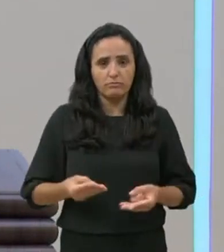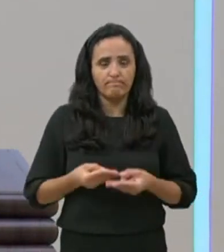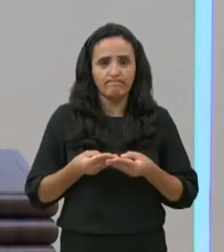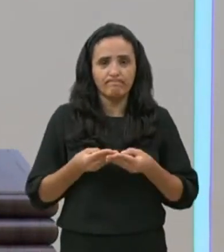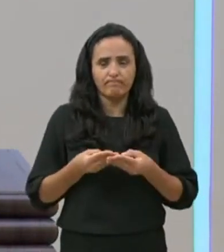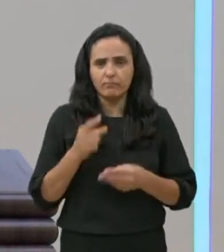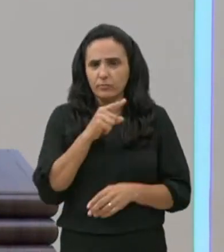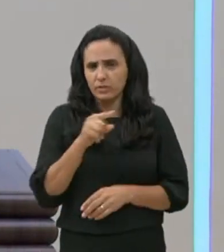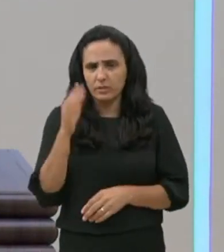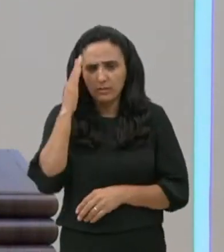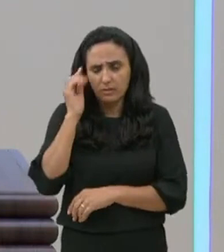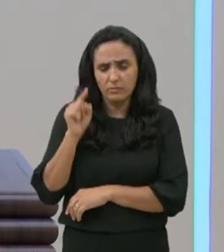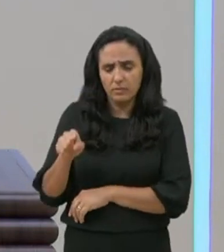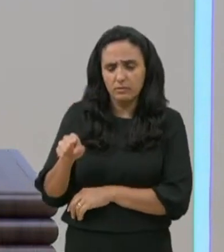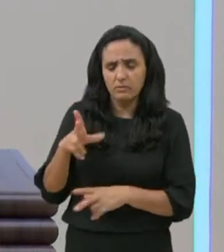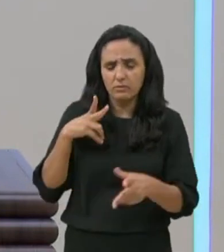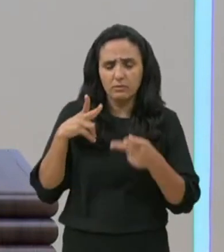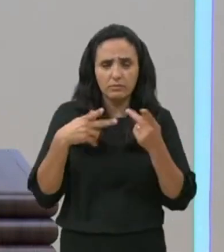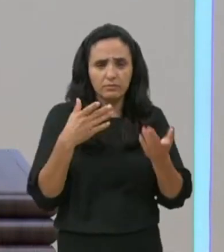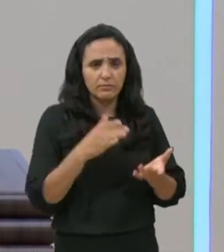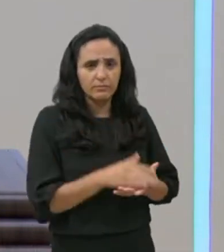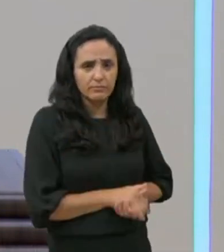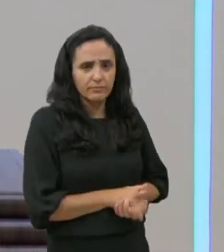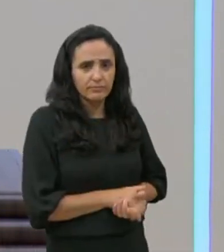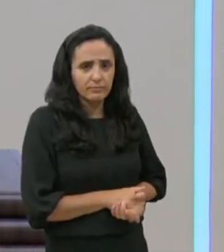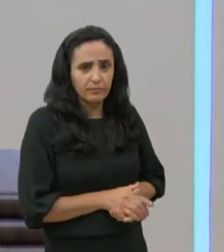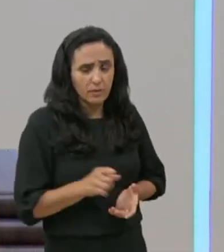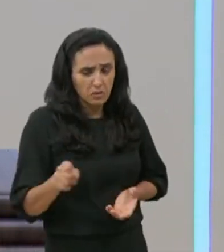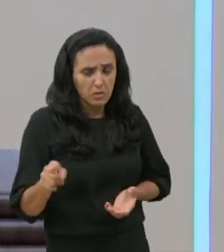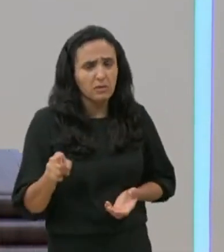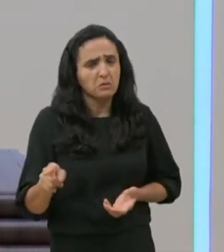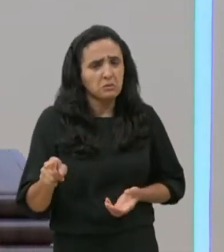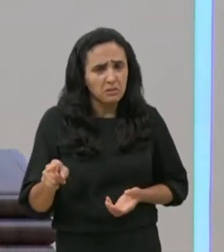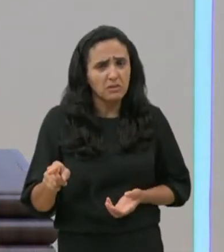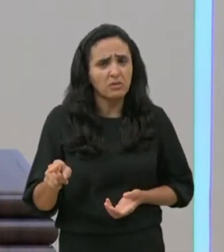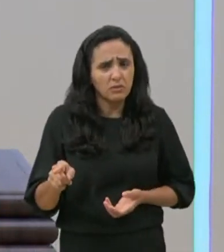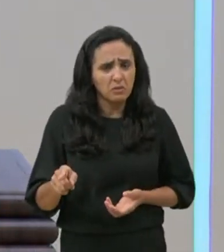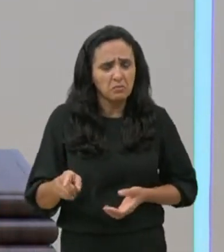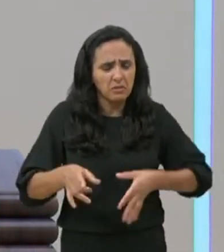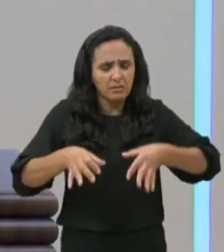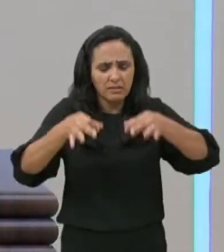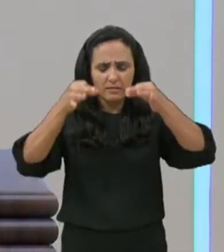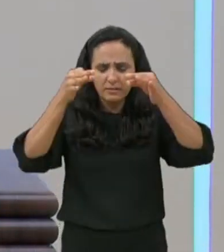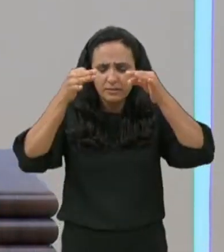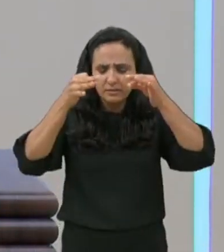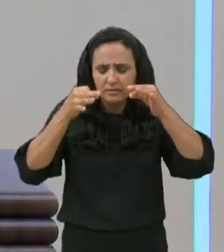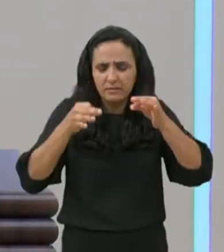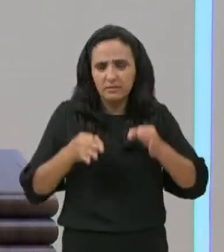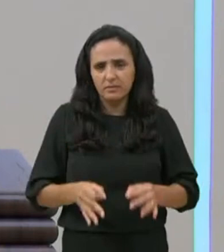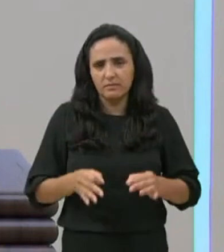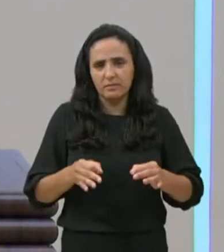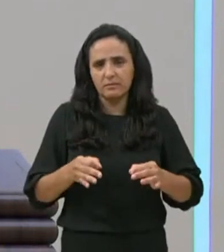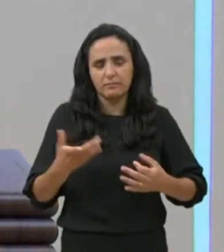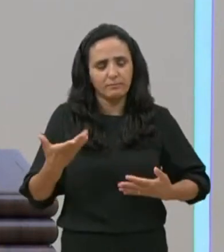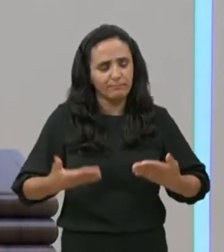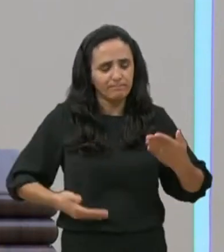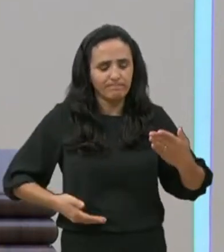sabe o que é que ele estava dizendo? Este homem tem serviço prestado, para o reino de Deus,